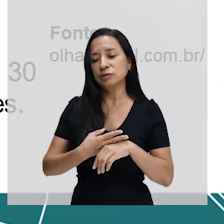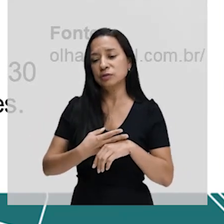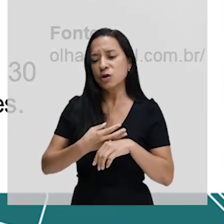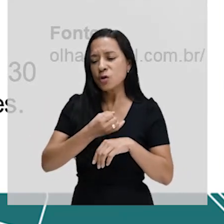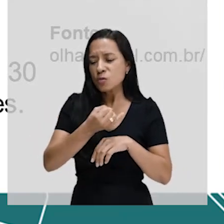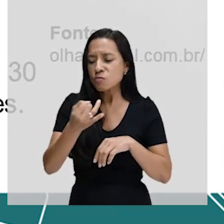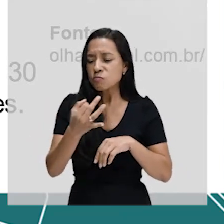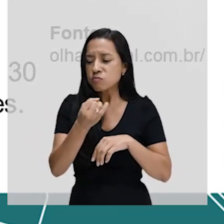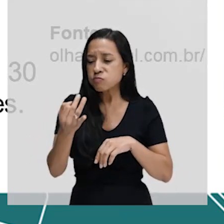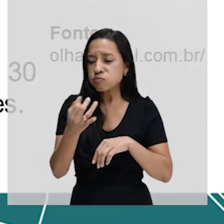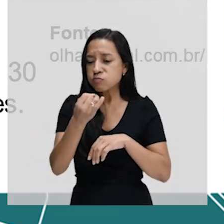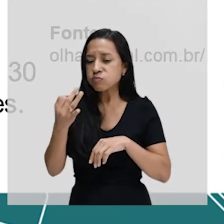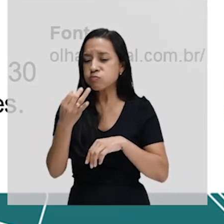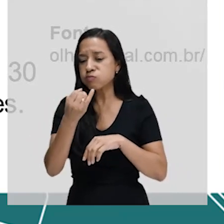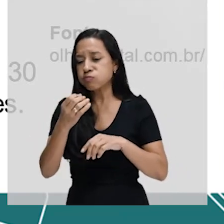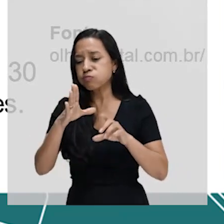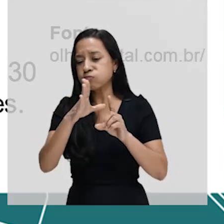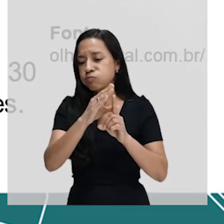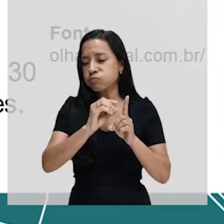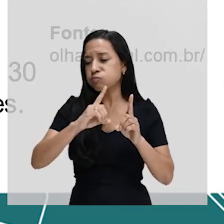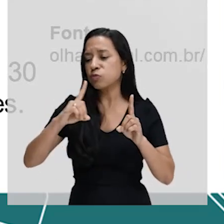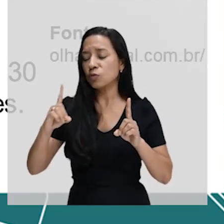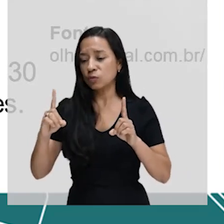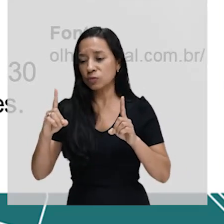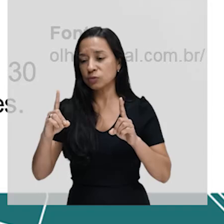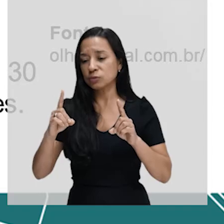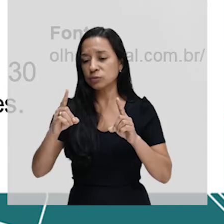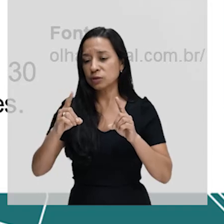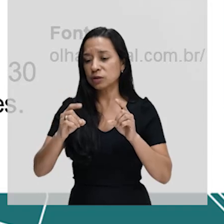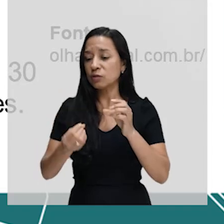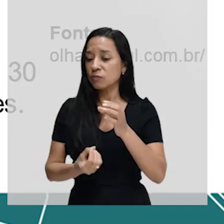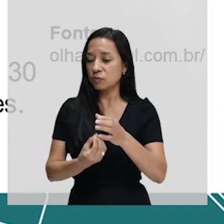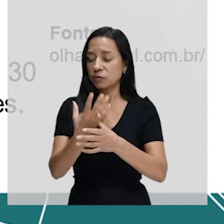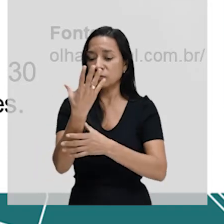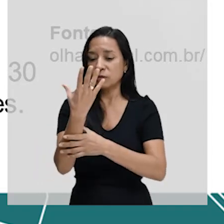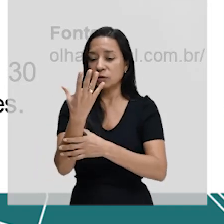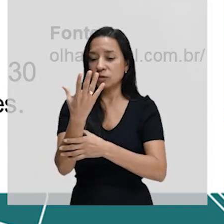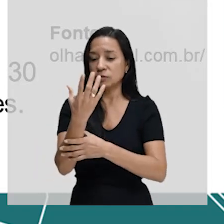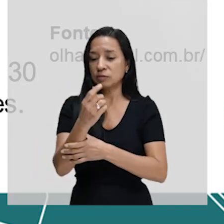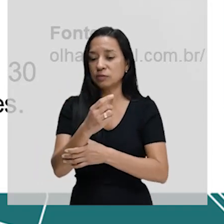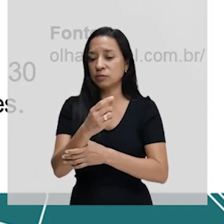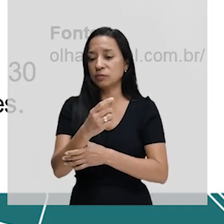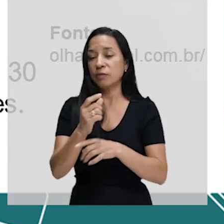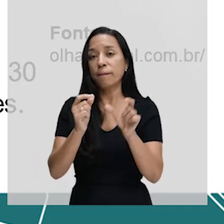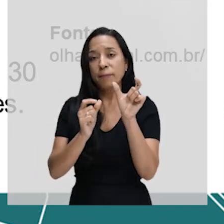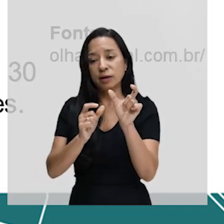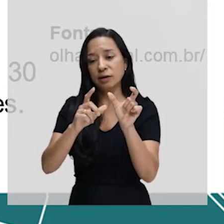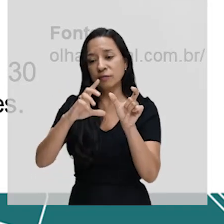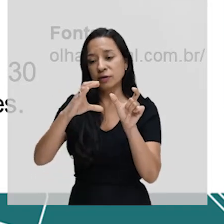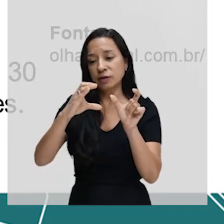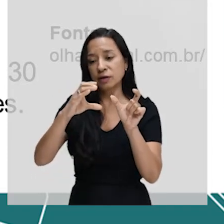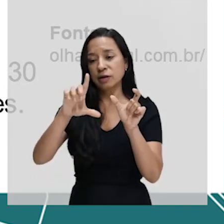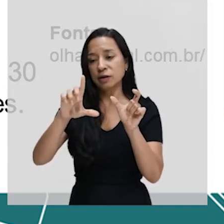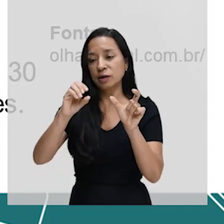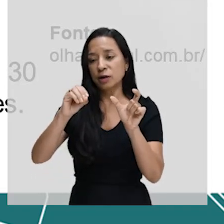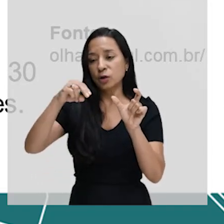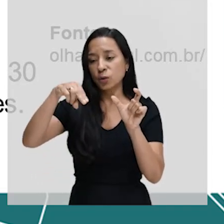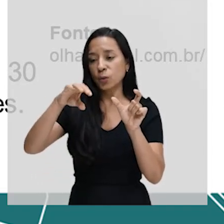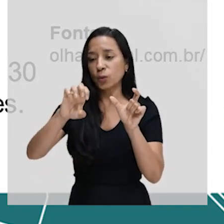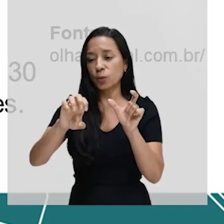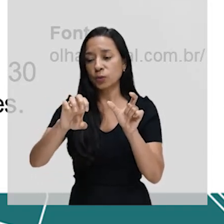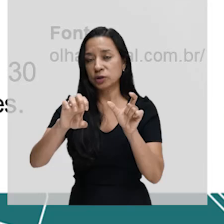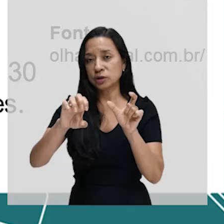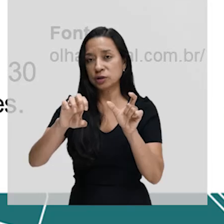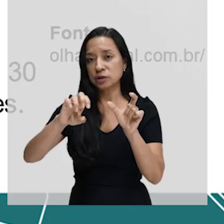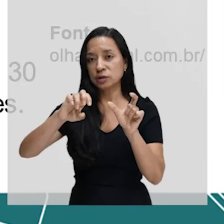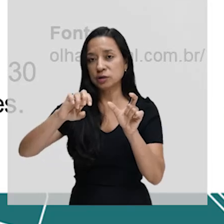organismos clones serão formados. Olha essa palavrinha aqui, clone. Então, um